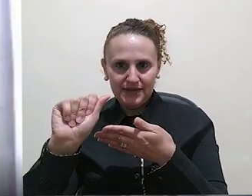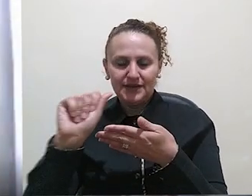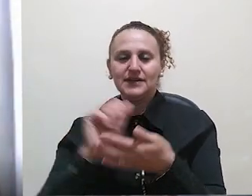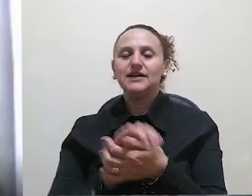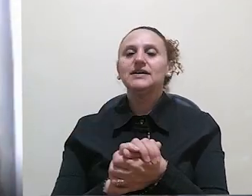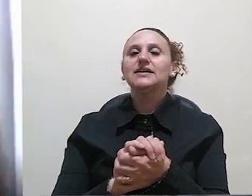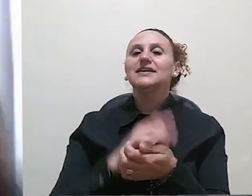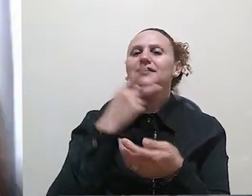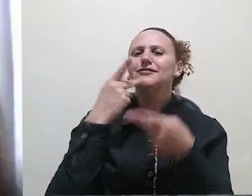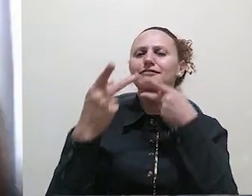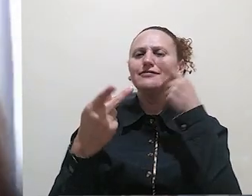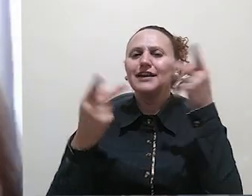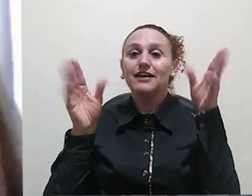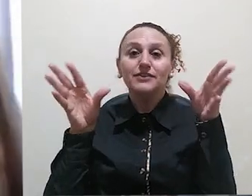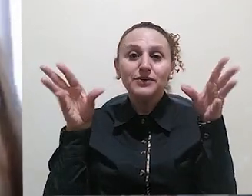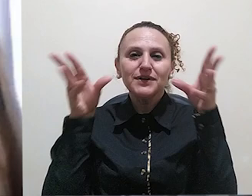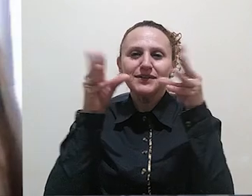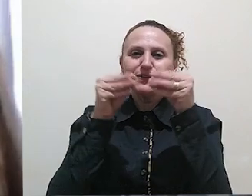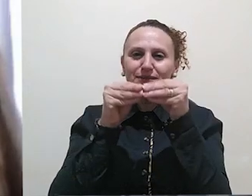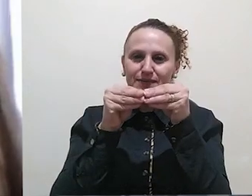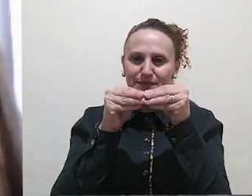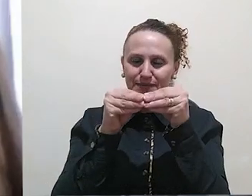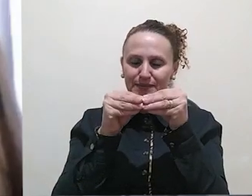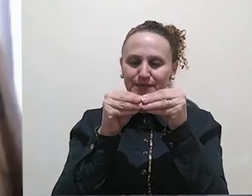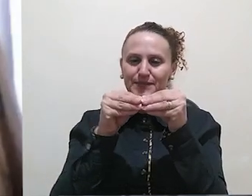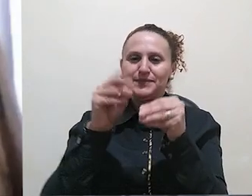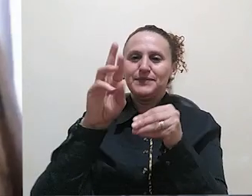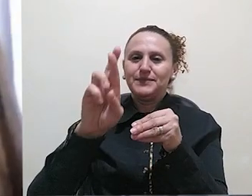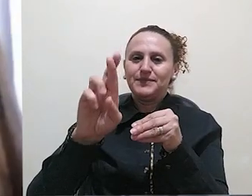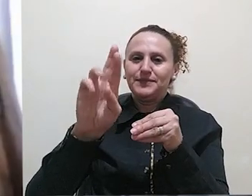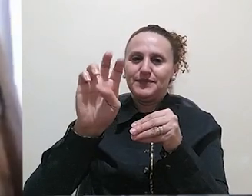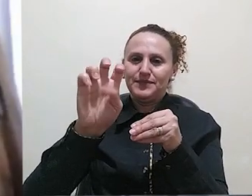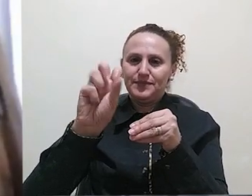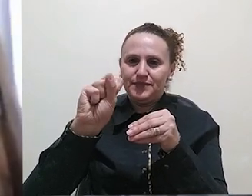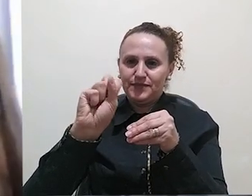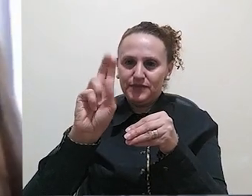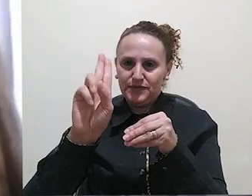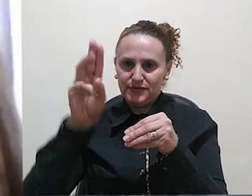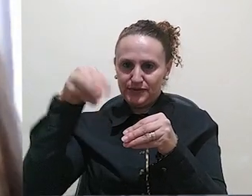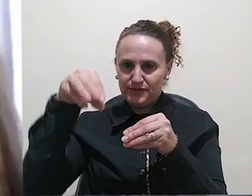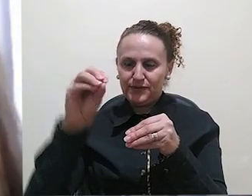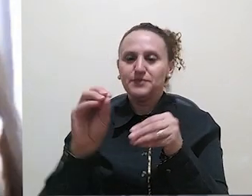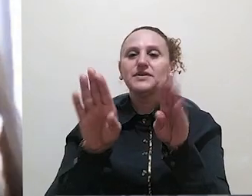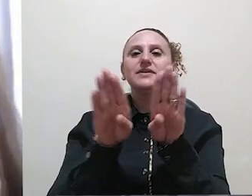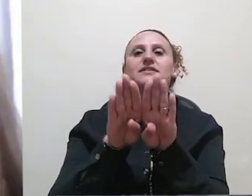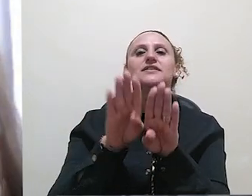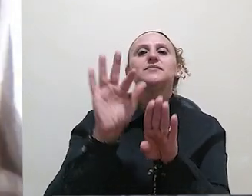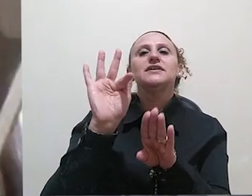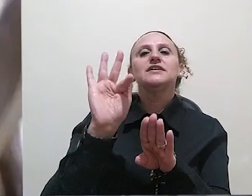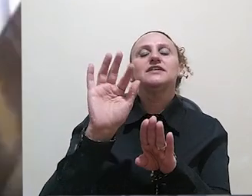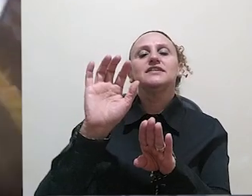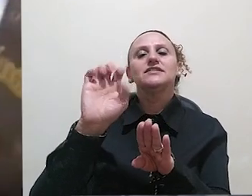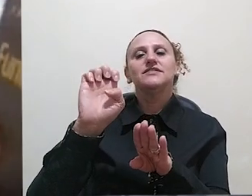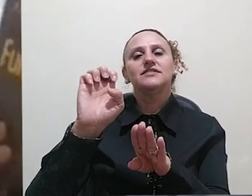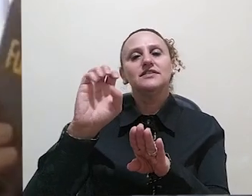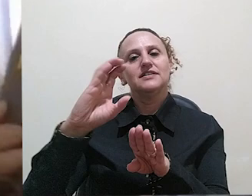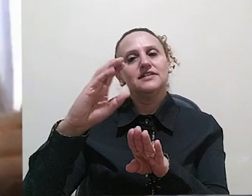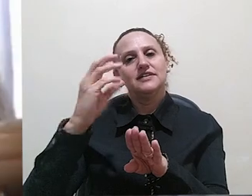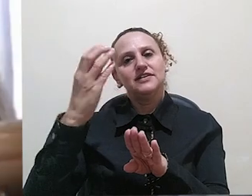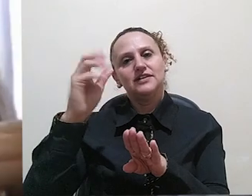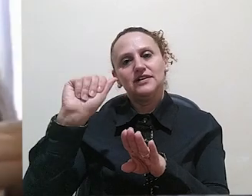sobre resumo e fichamento, eu vou indicar para vocês esse texto também, eu usei esse livro, Fundamentos